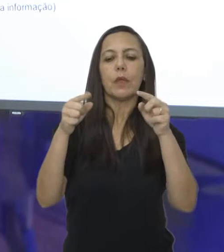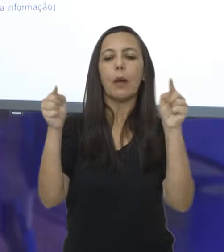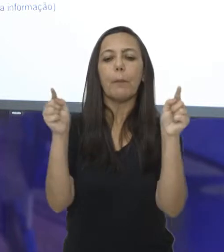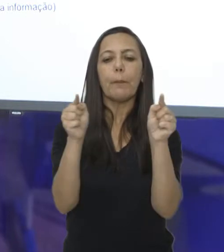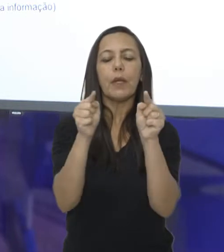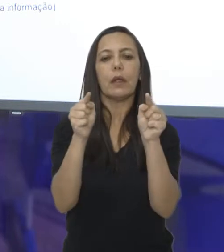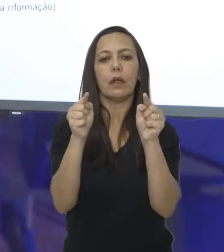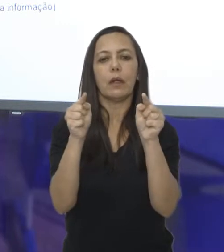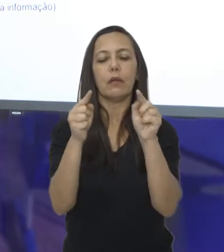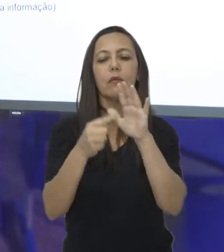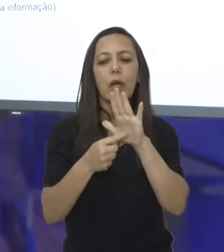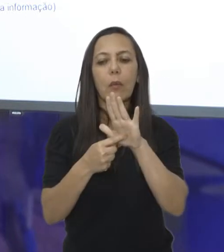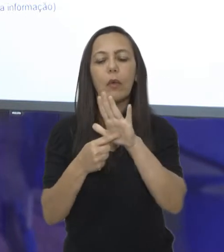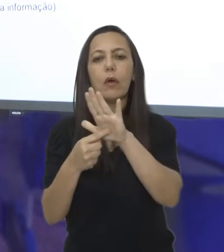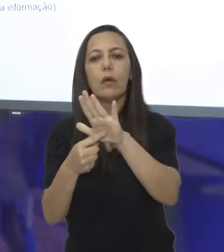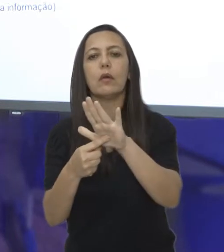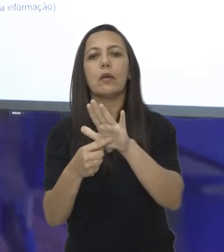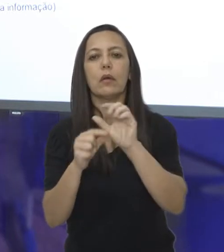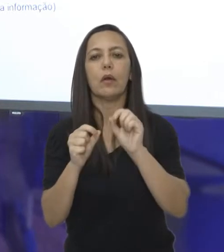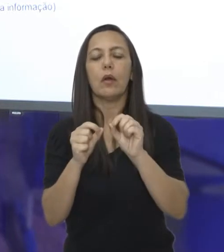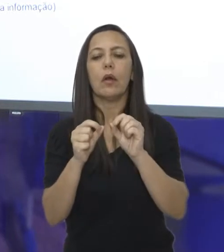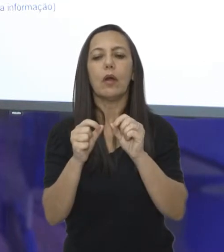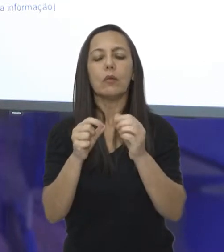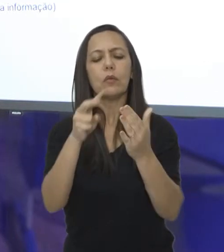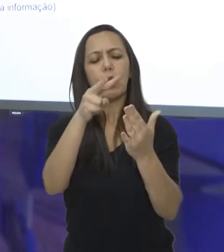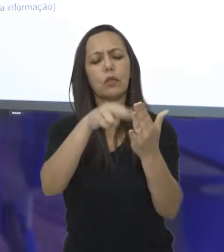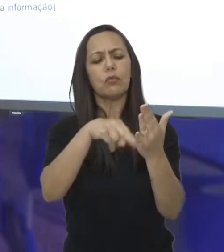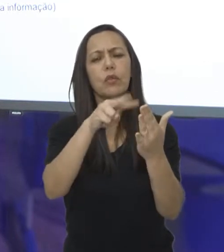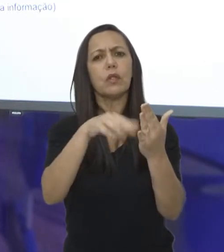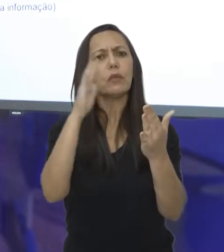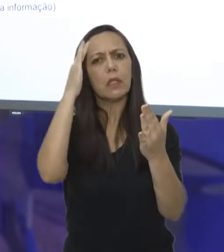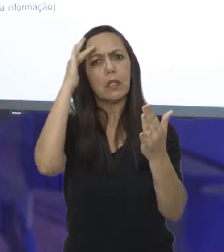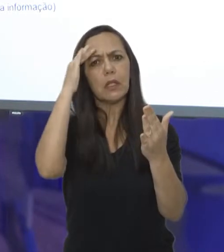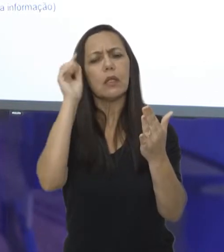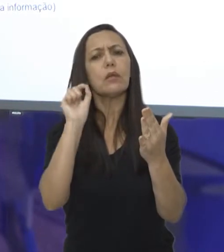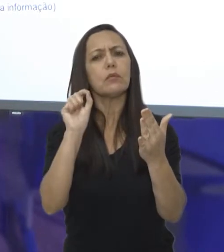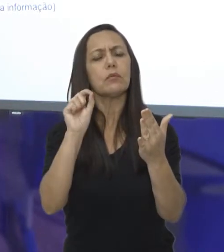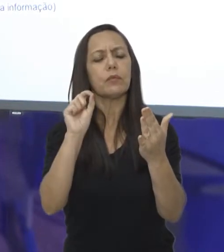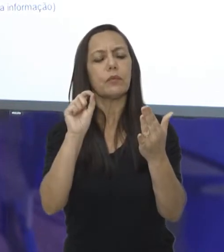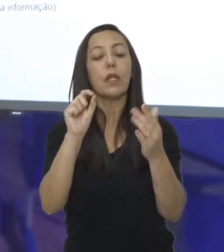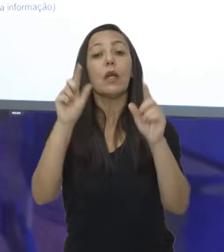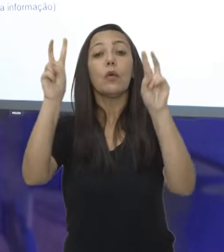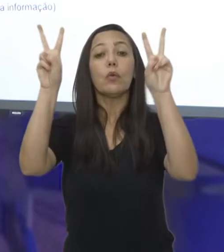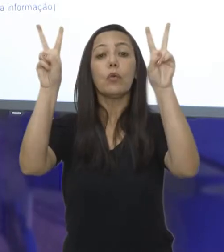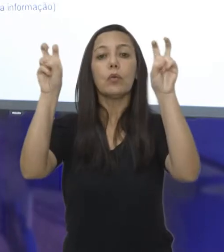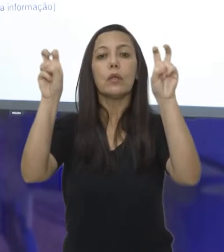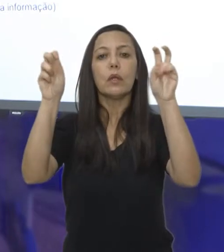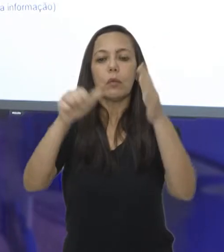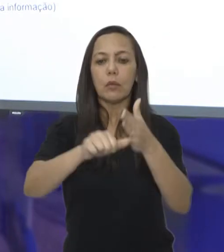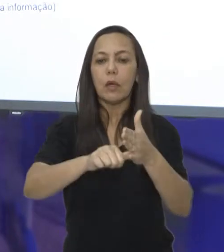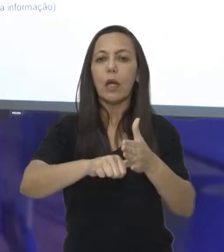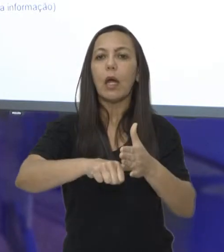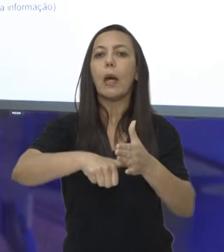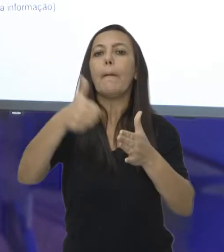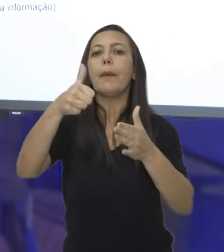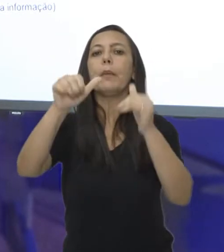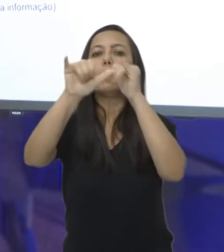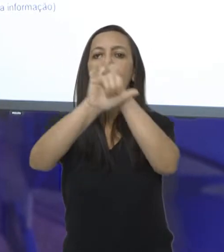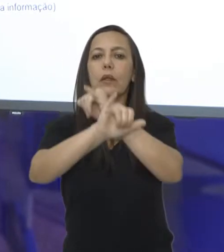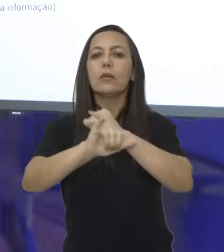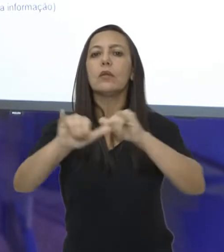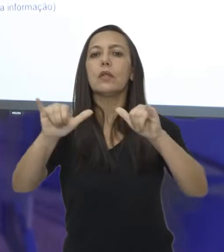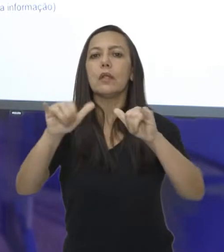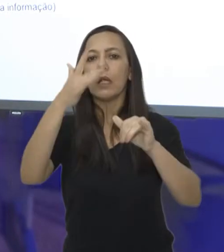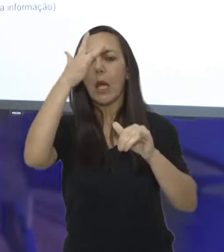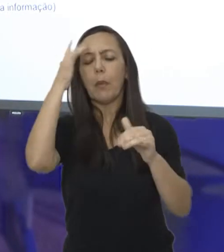a direção daquilo que a gente está lendo. E o título é a primeira parte da notícia que vai despertar no